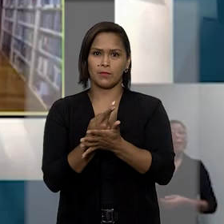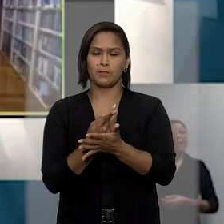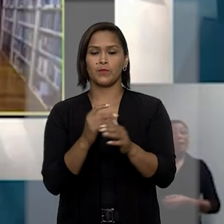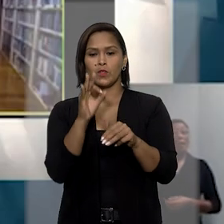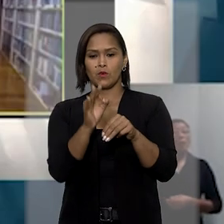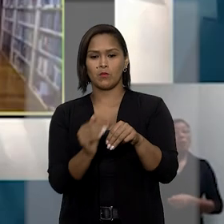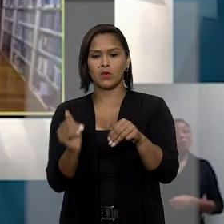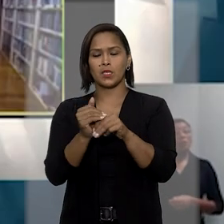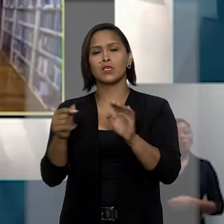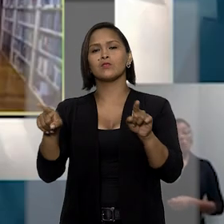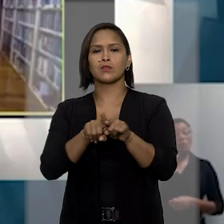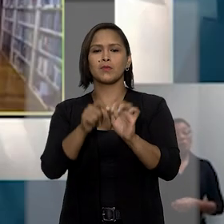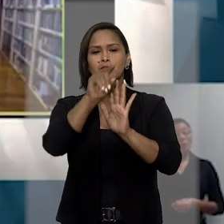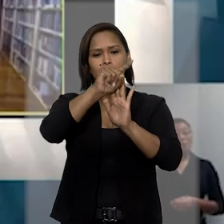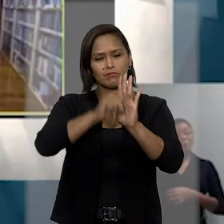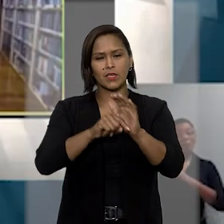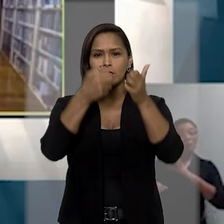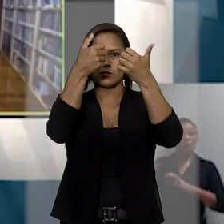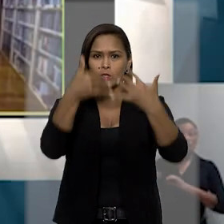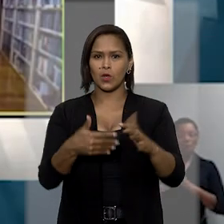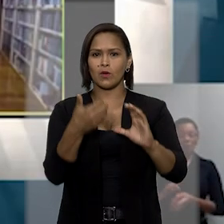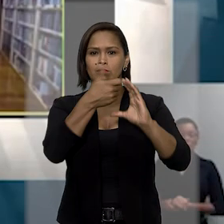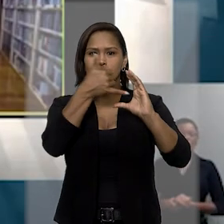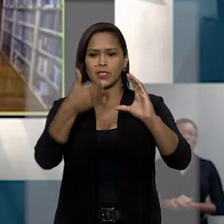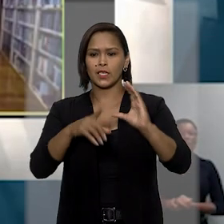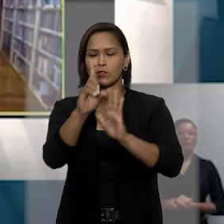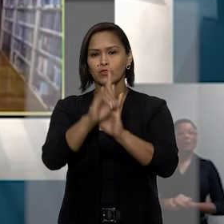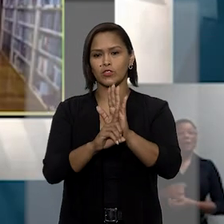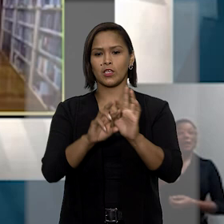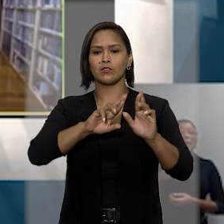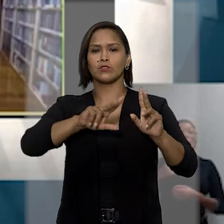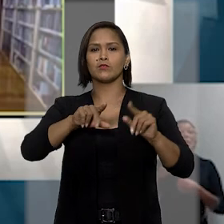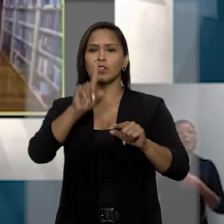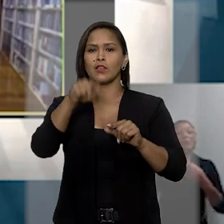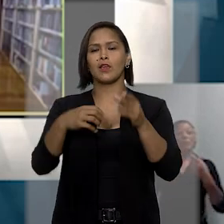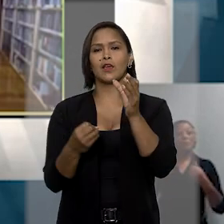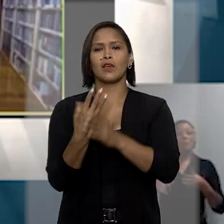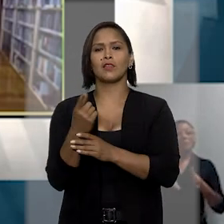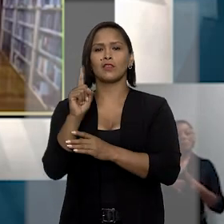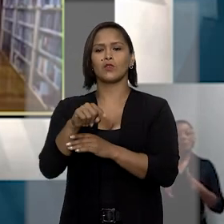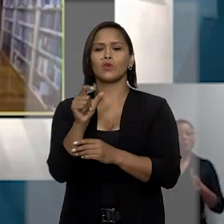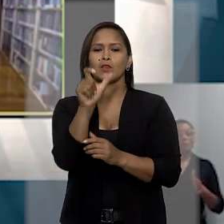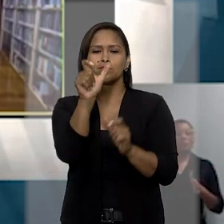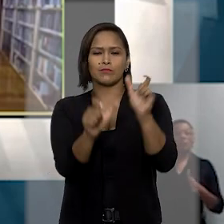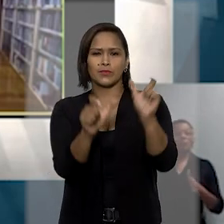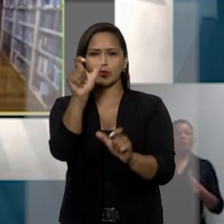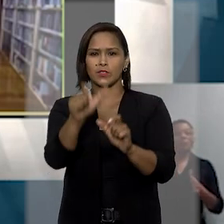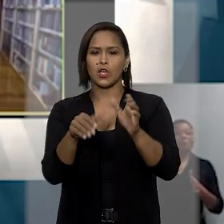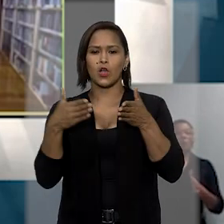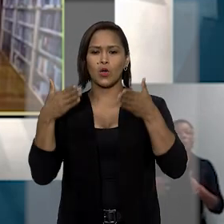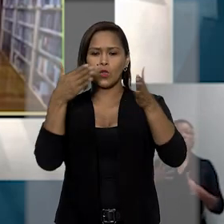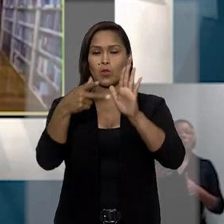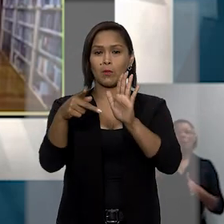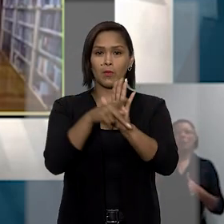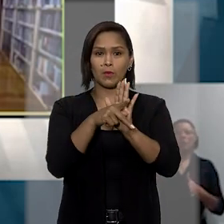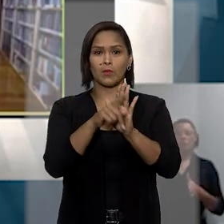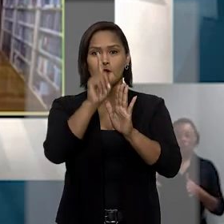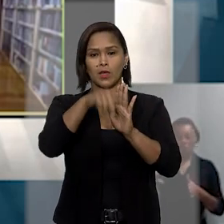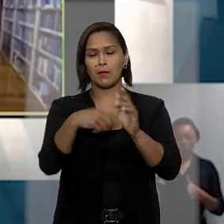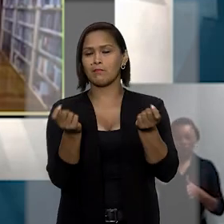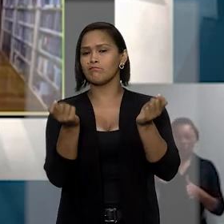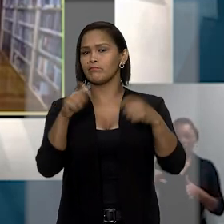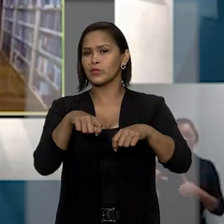O ministro pontuou também que uma das características do direito difuso é a natureza indivisível do objeto, com a